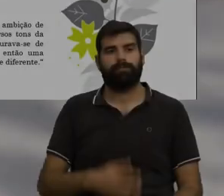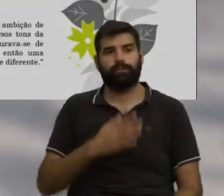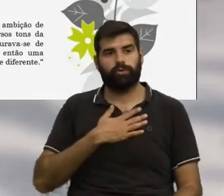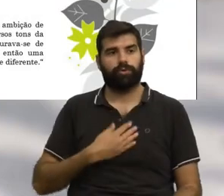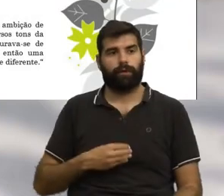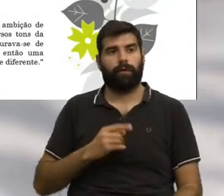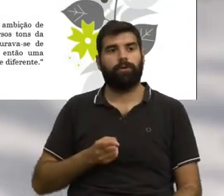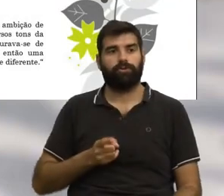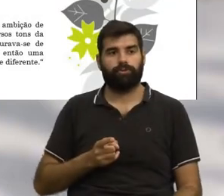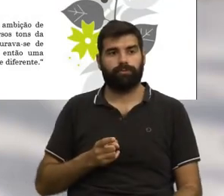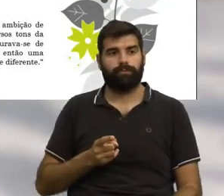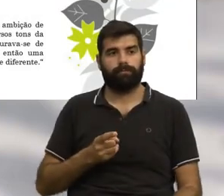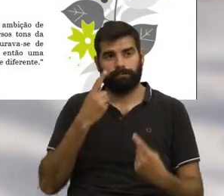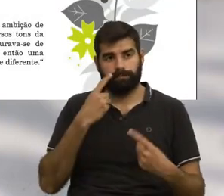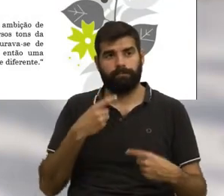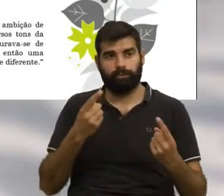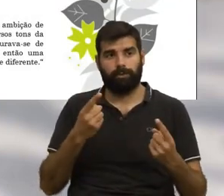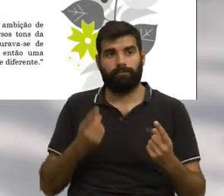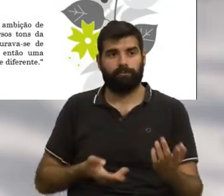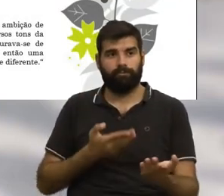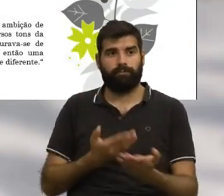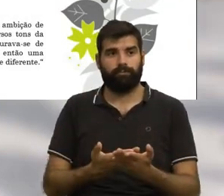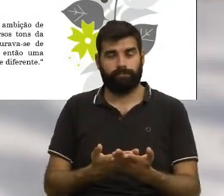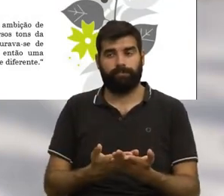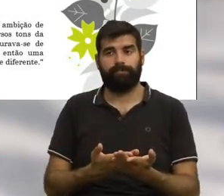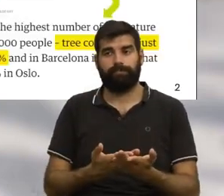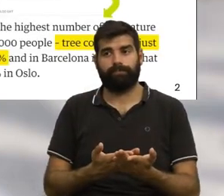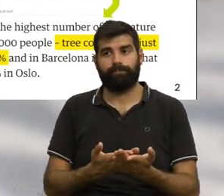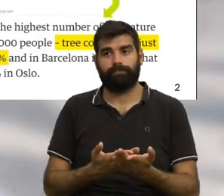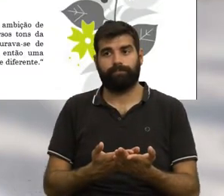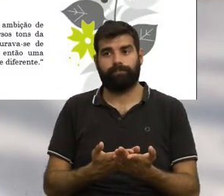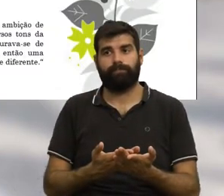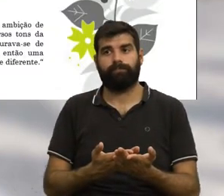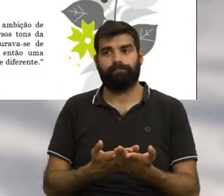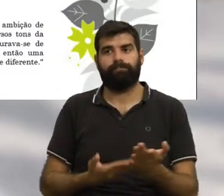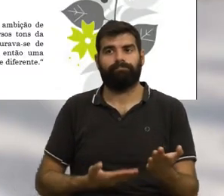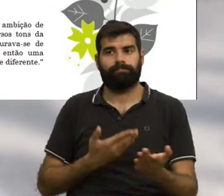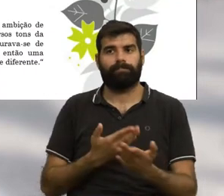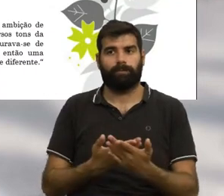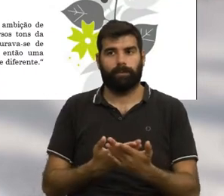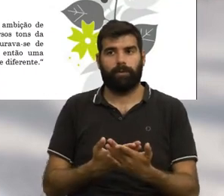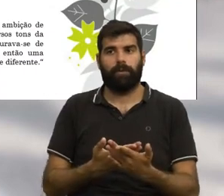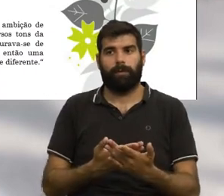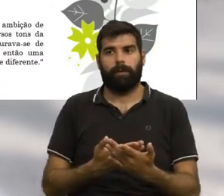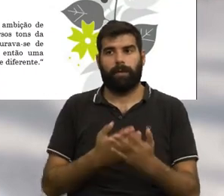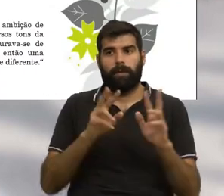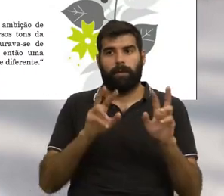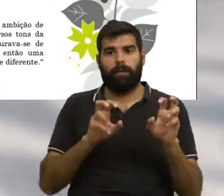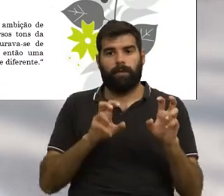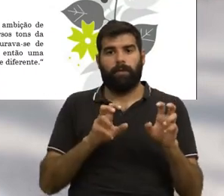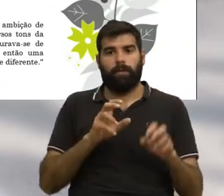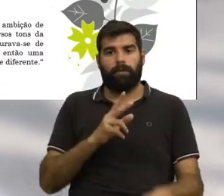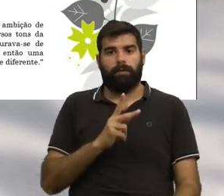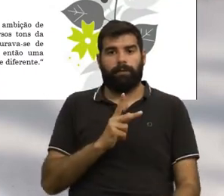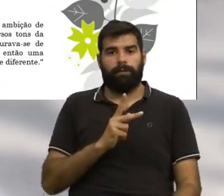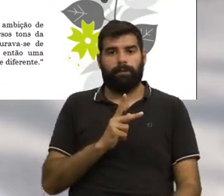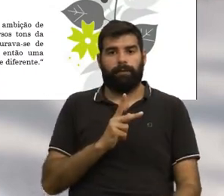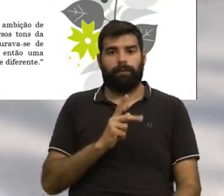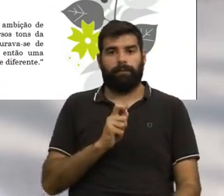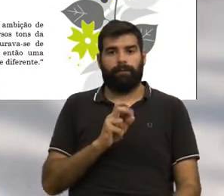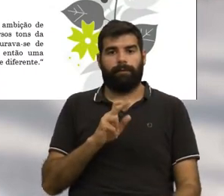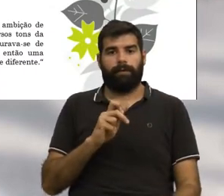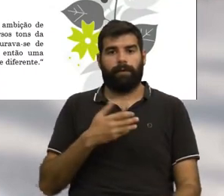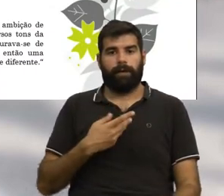Gostaria de passar à apresentação de uma proposta que se chama Varedas de Lisboa